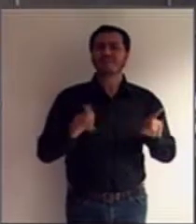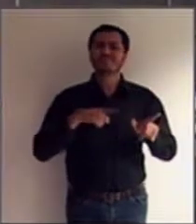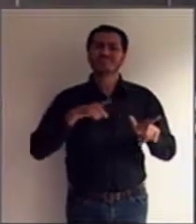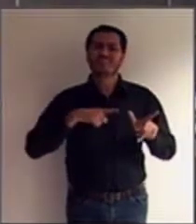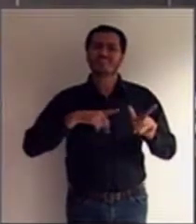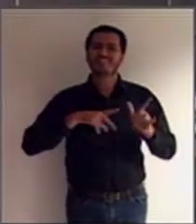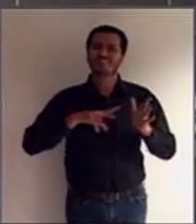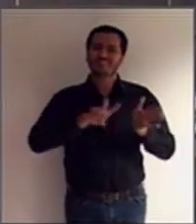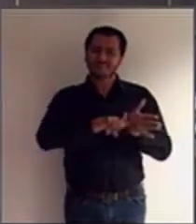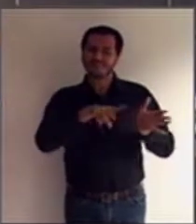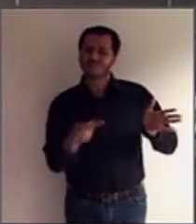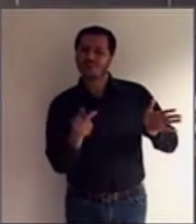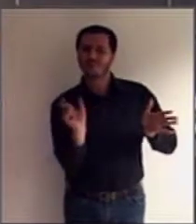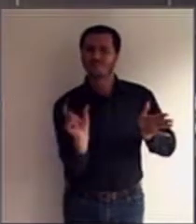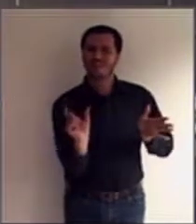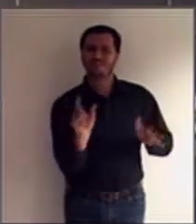salvaguarda.